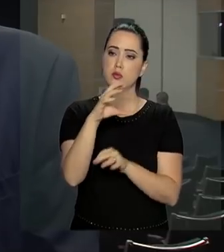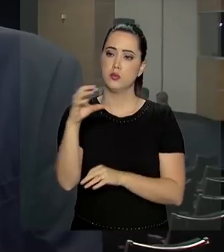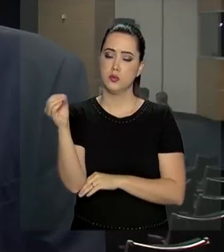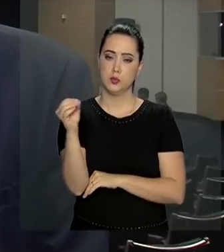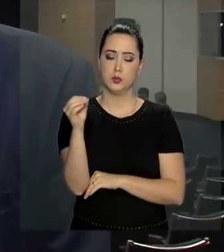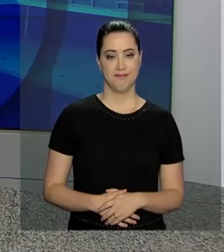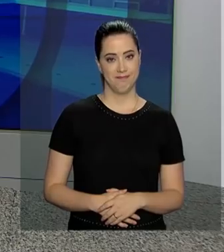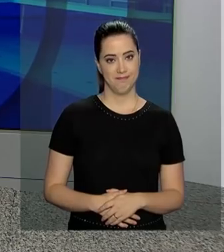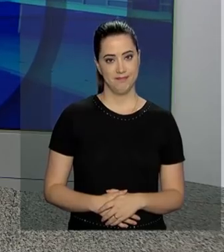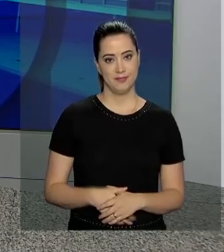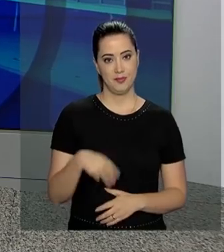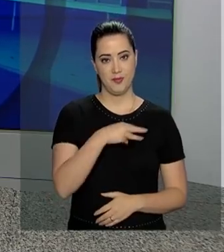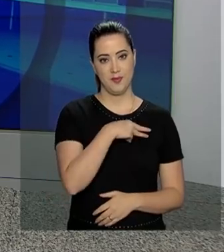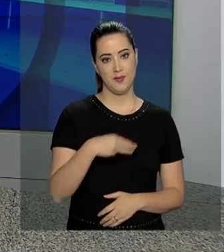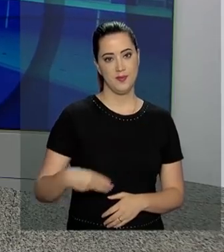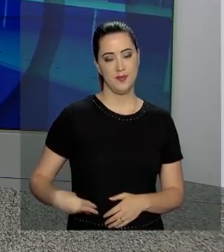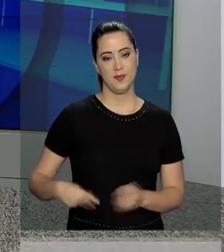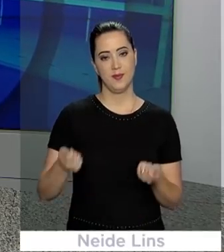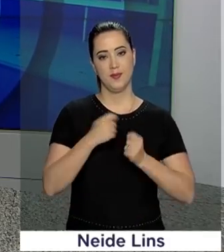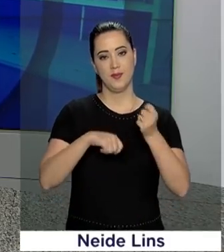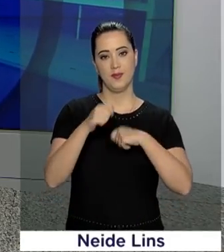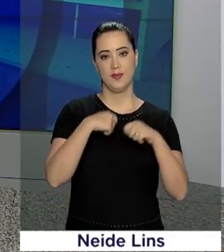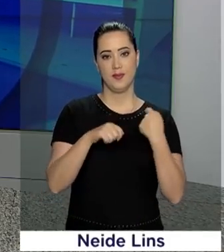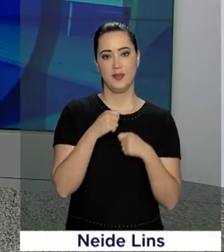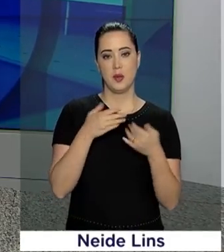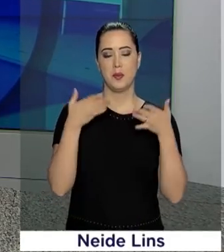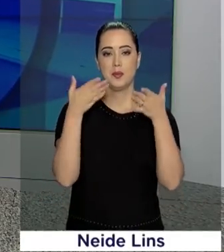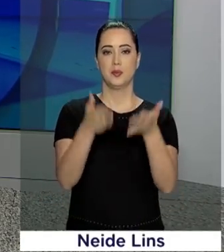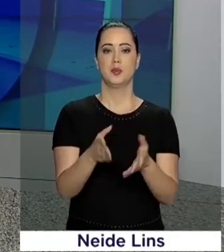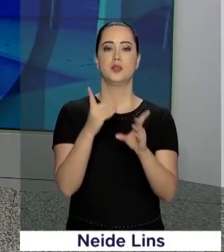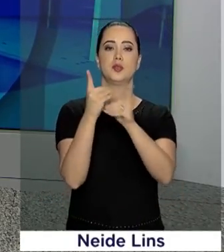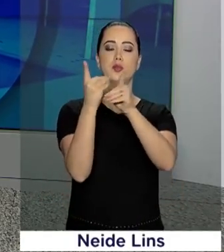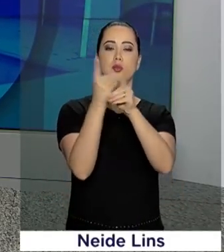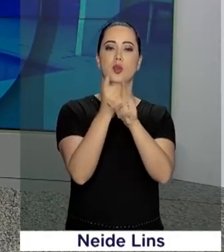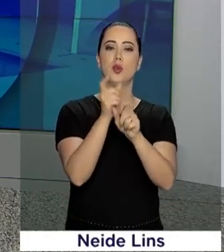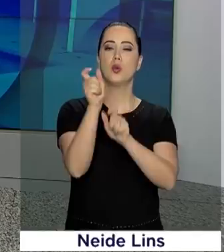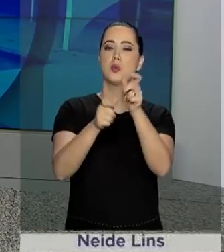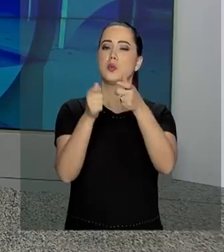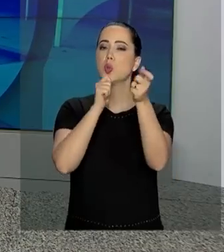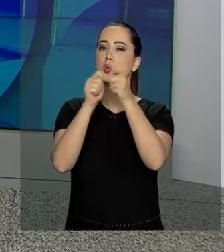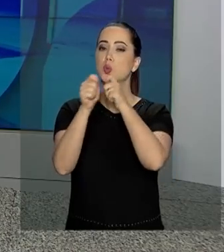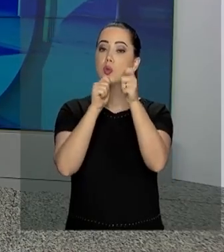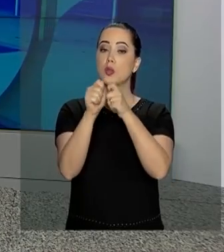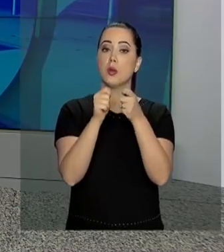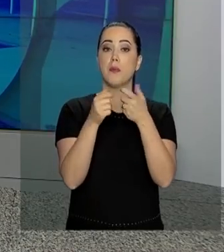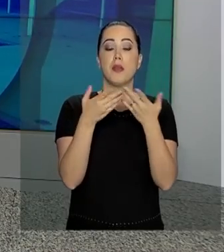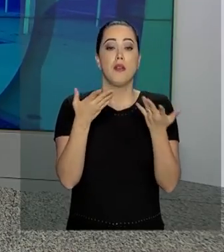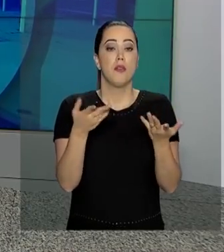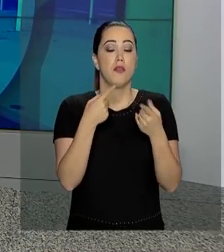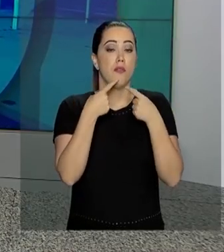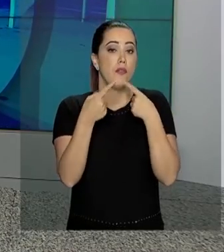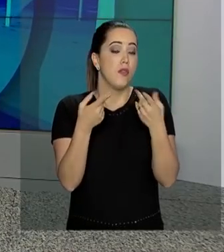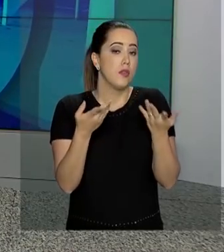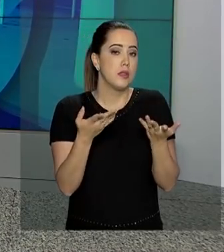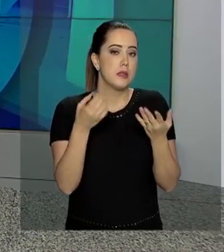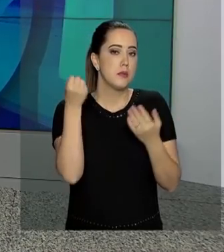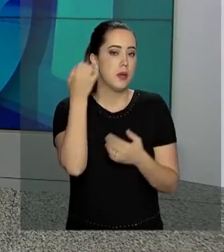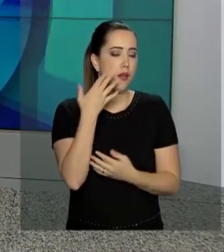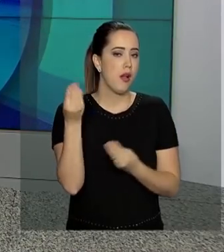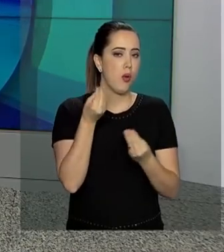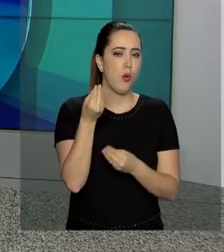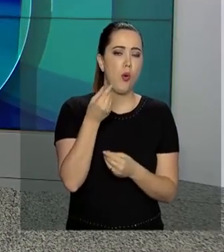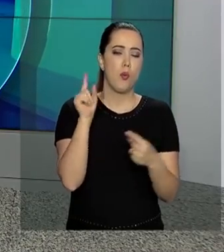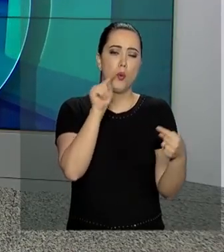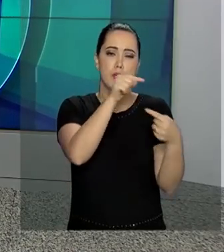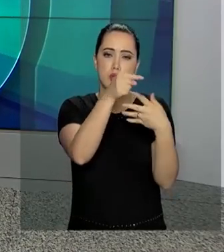contratos ferroviários. O ministro da Economia, Paulo Guedes, participou de encontro com jornalistas para debater as metas dos 100 dias de